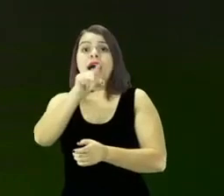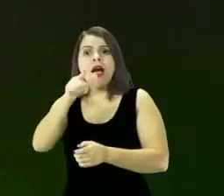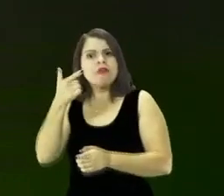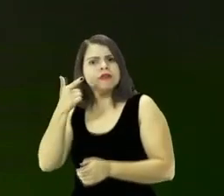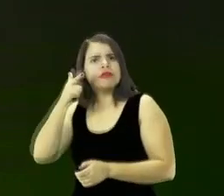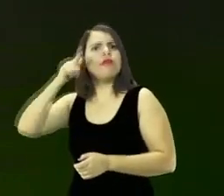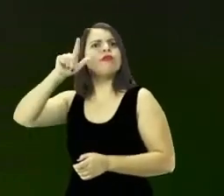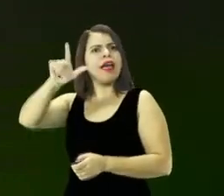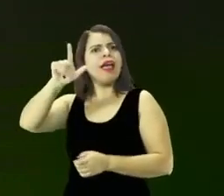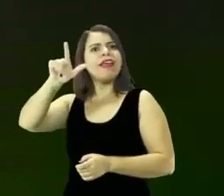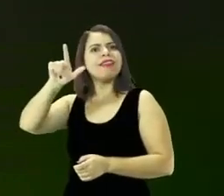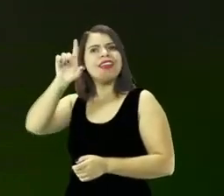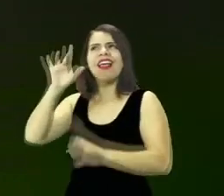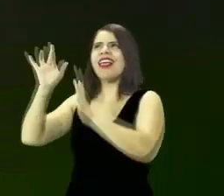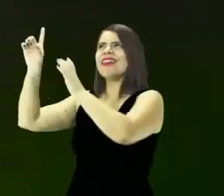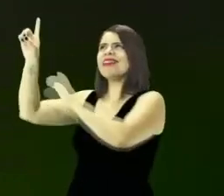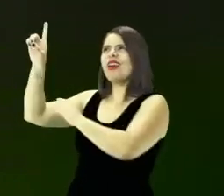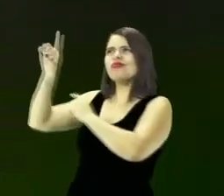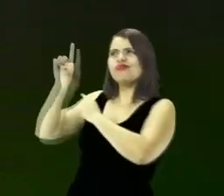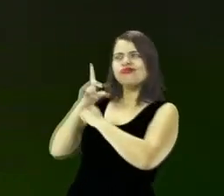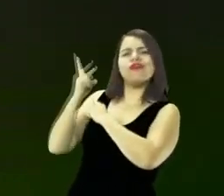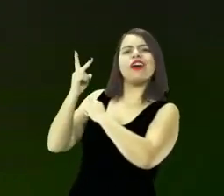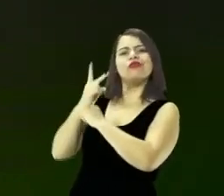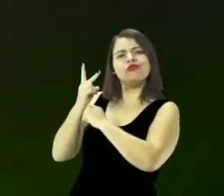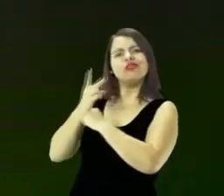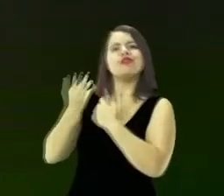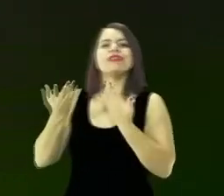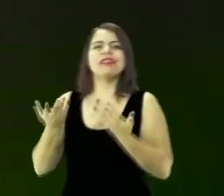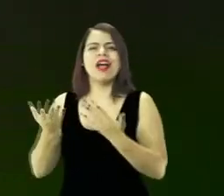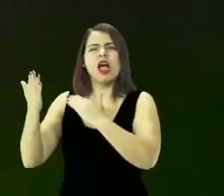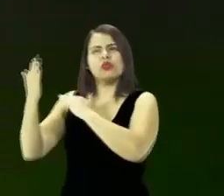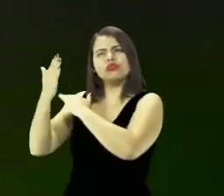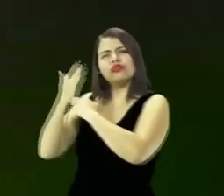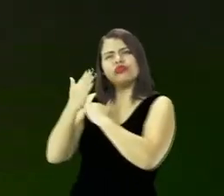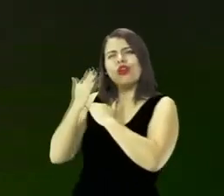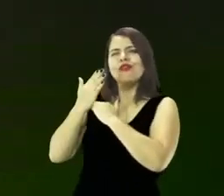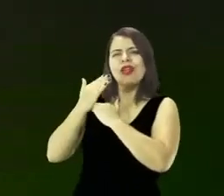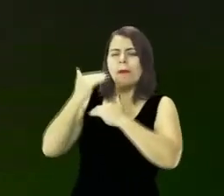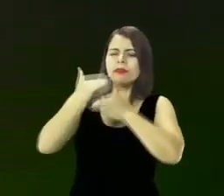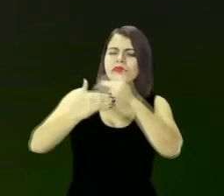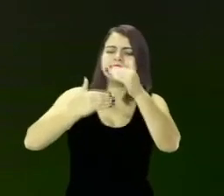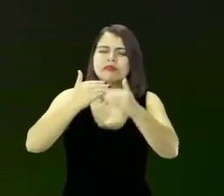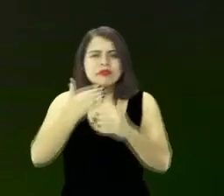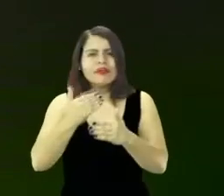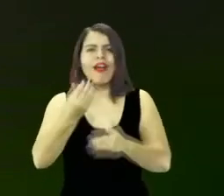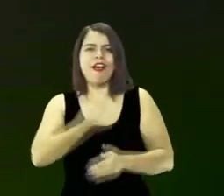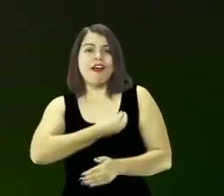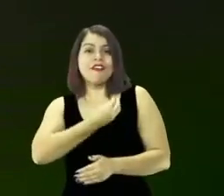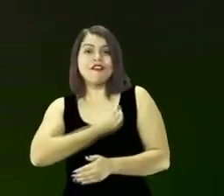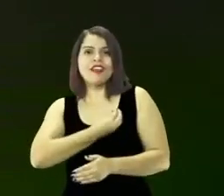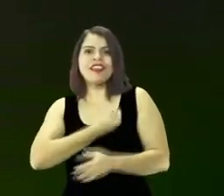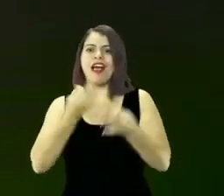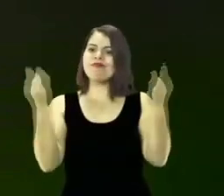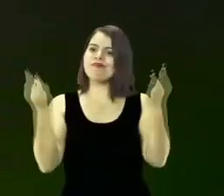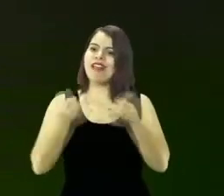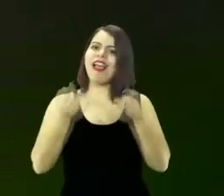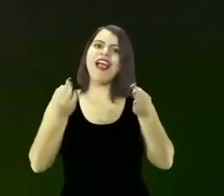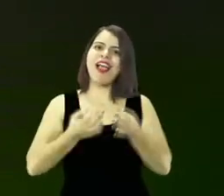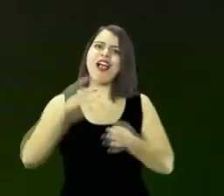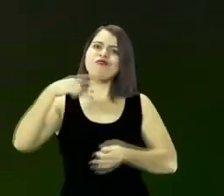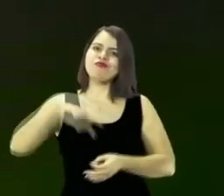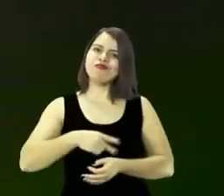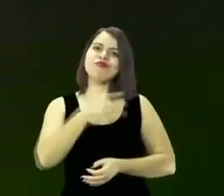com a ajuda de Deus, ir para o próximo nível onde você tem uma vida de acertos constantes, porém eles se tornam